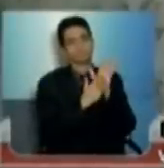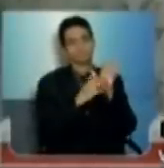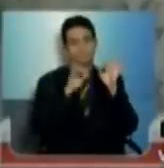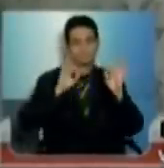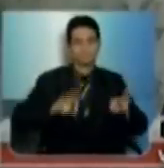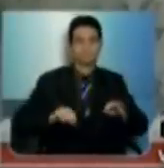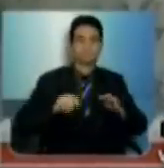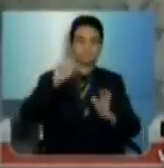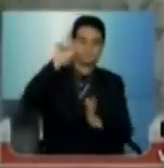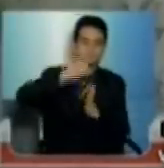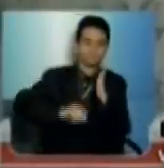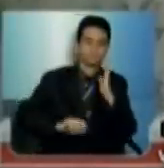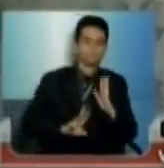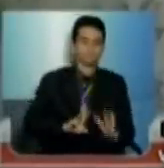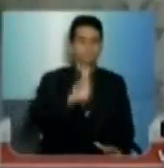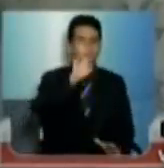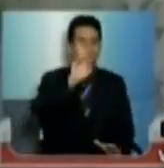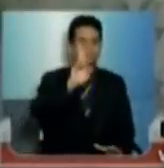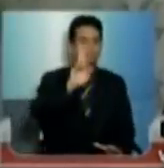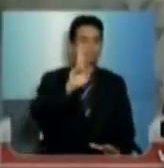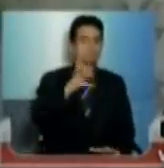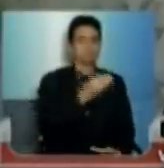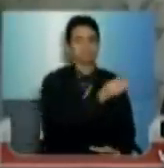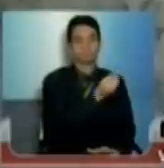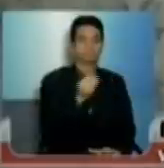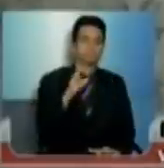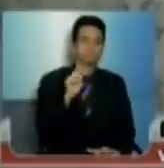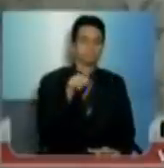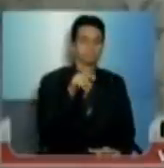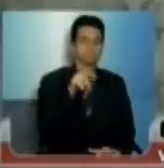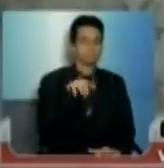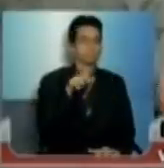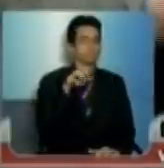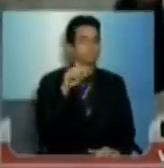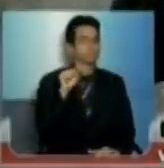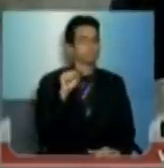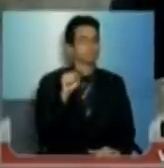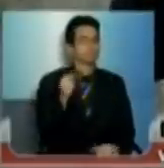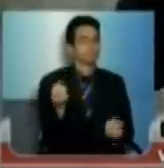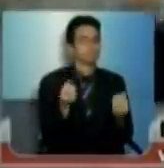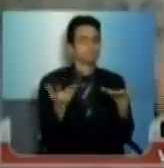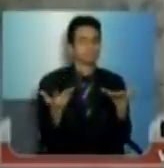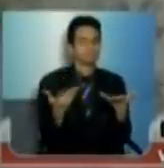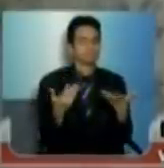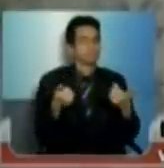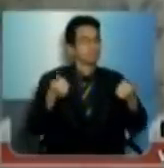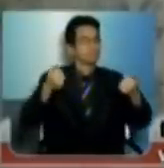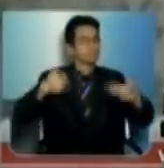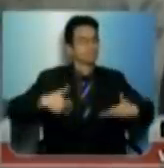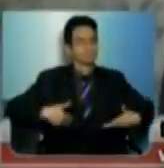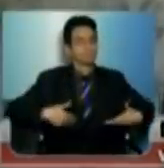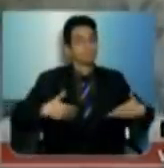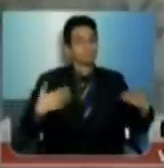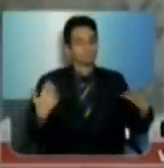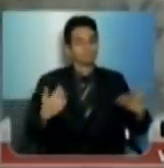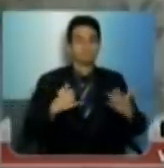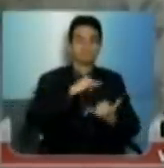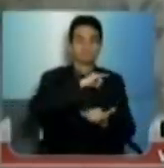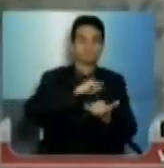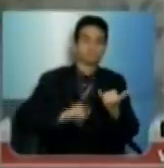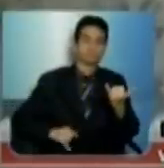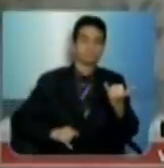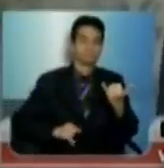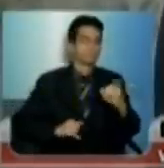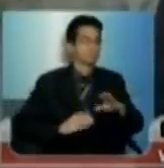autoria, de autoria do nosso mandato, que dispõe sobre a garantia da meia